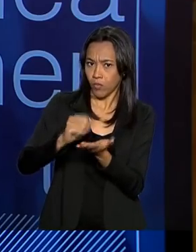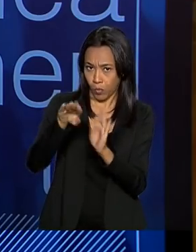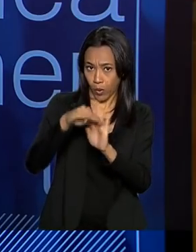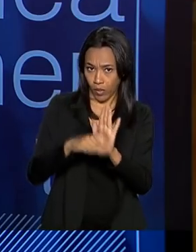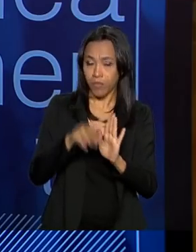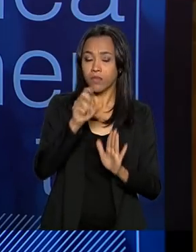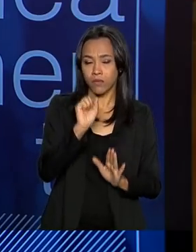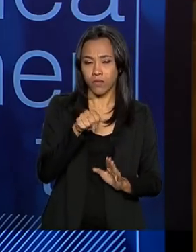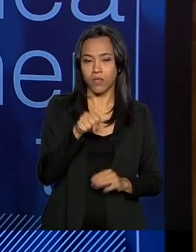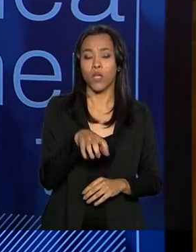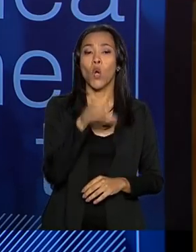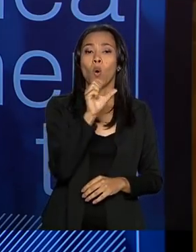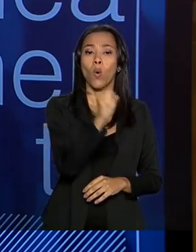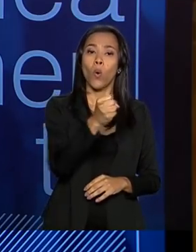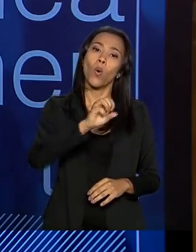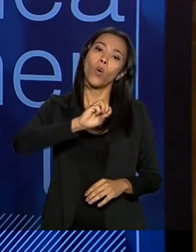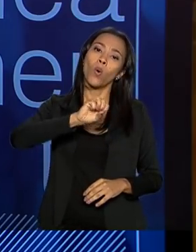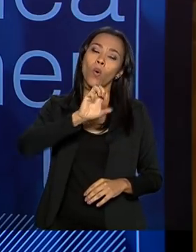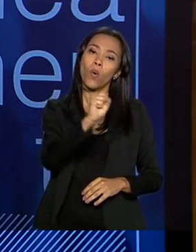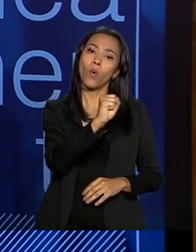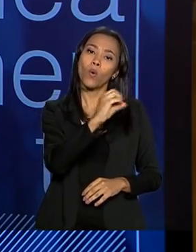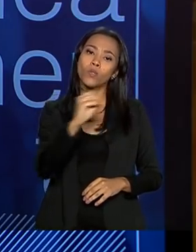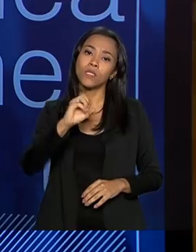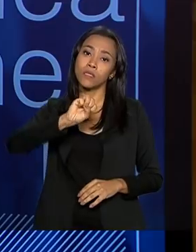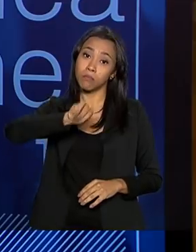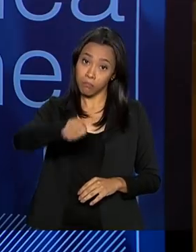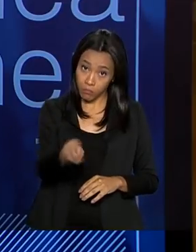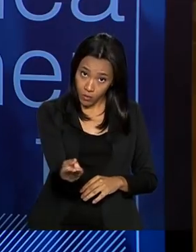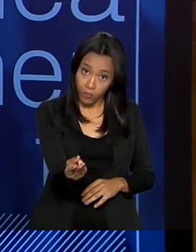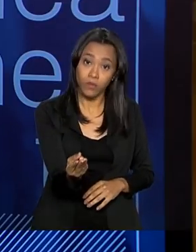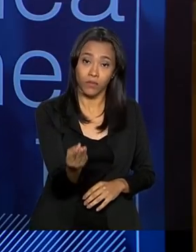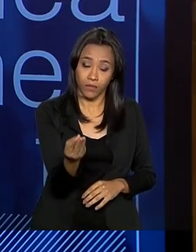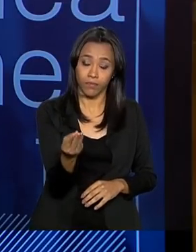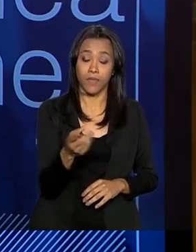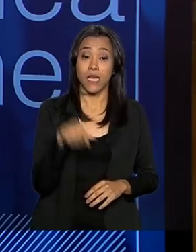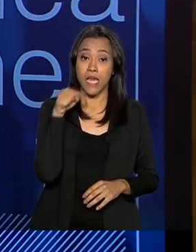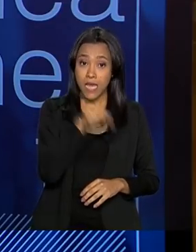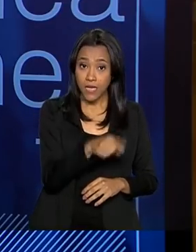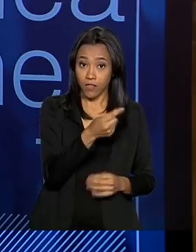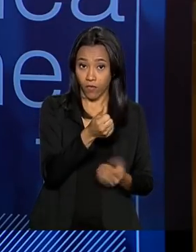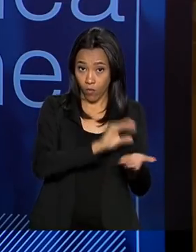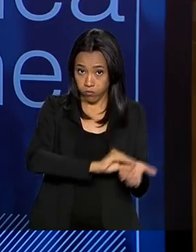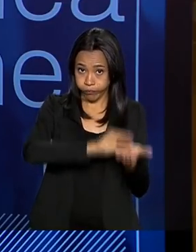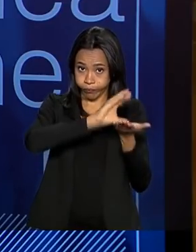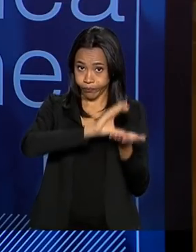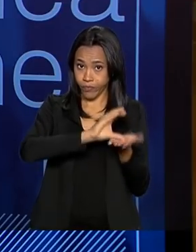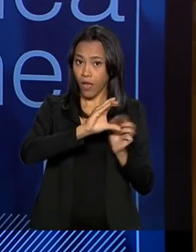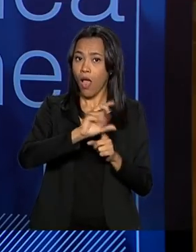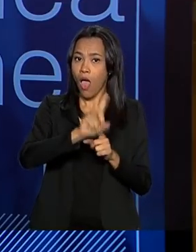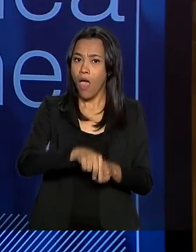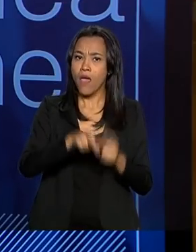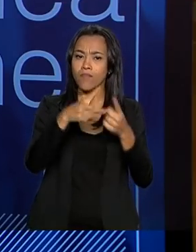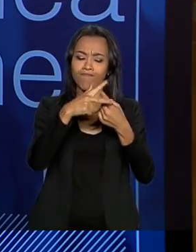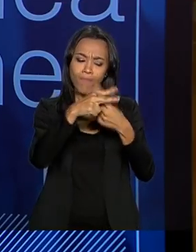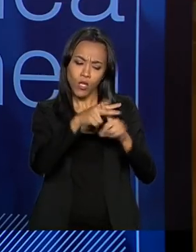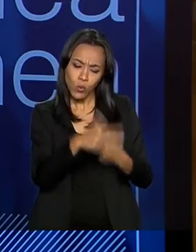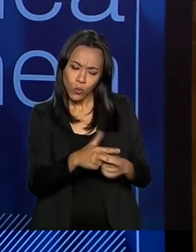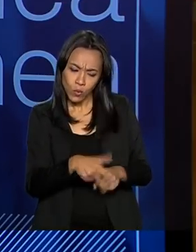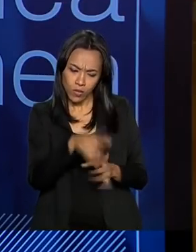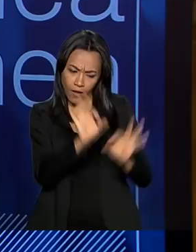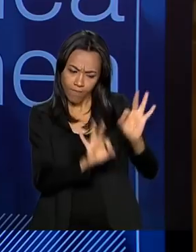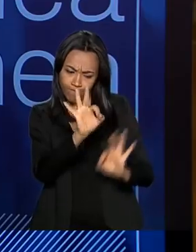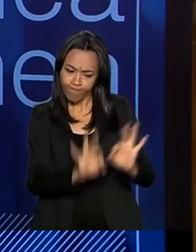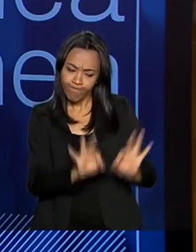800 milhões adicionais de limite de pagamento. O objetivo com esse aporte adicional é regularizar o programa. Algumas